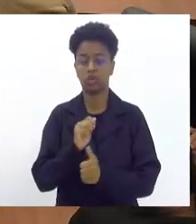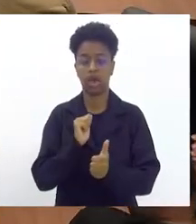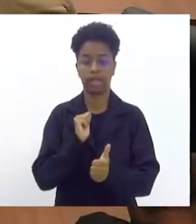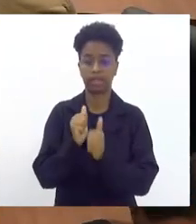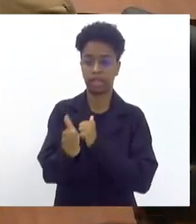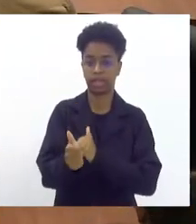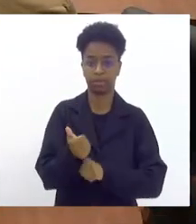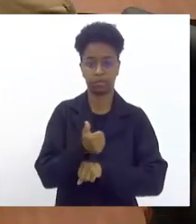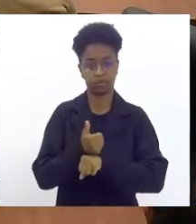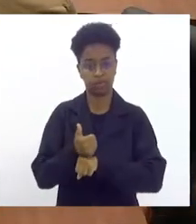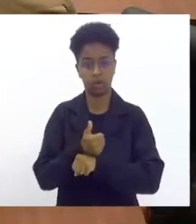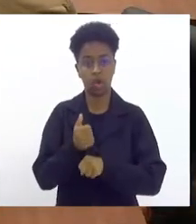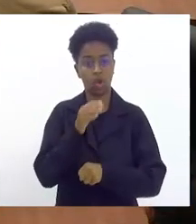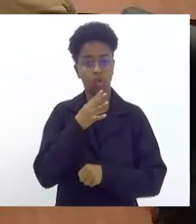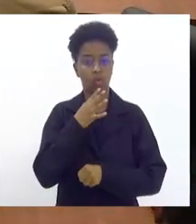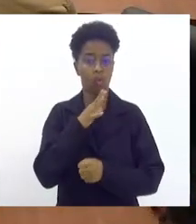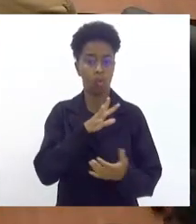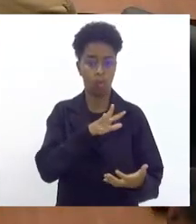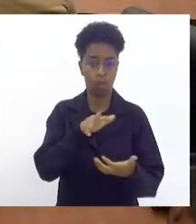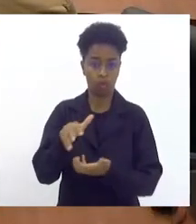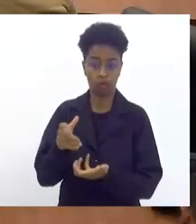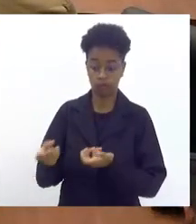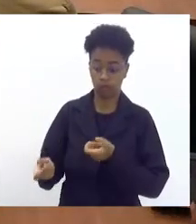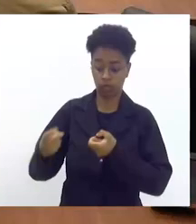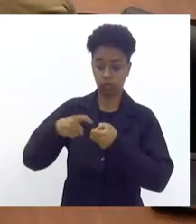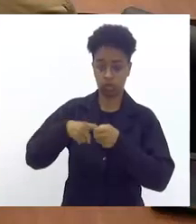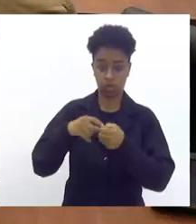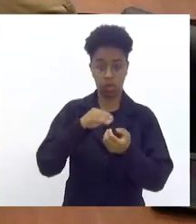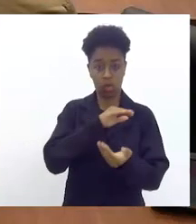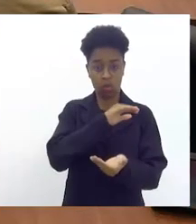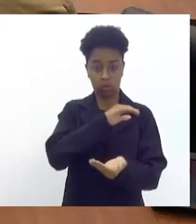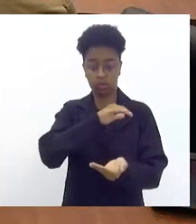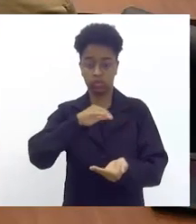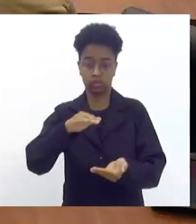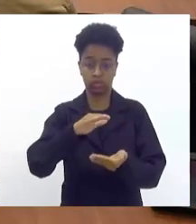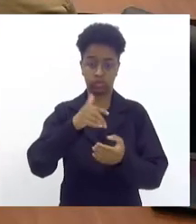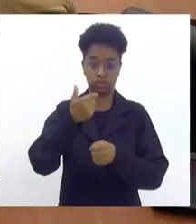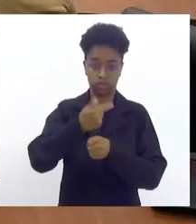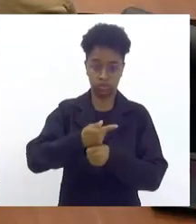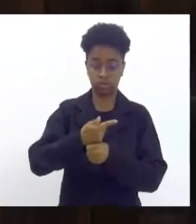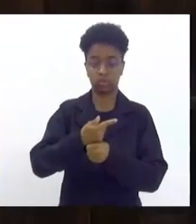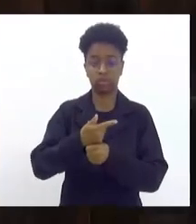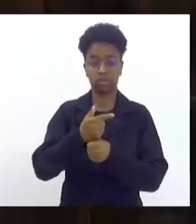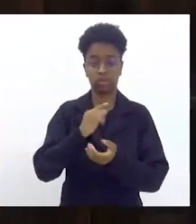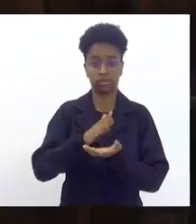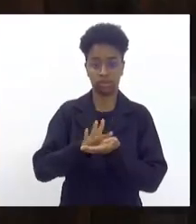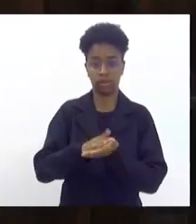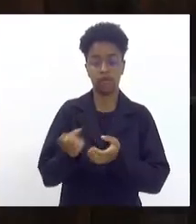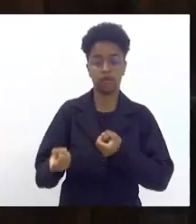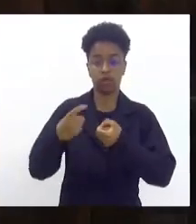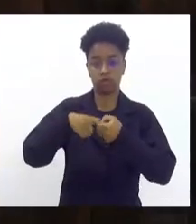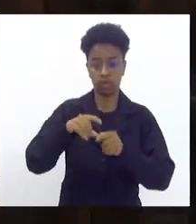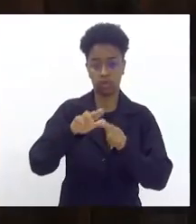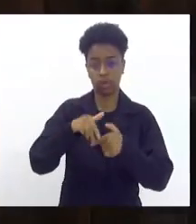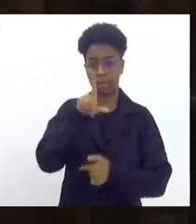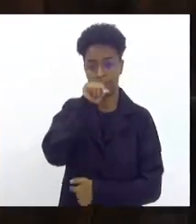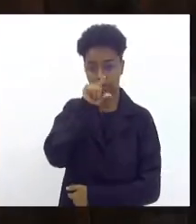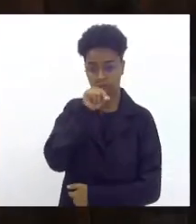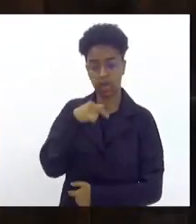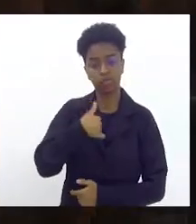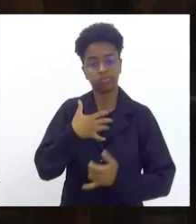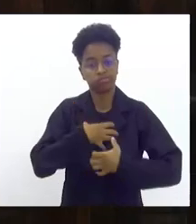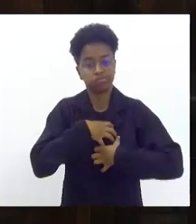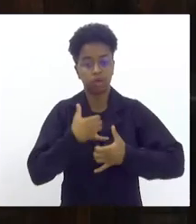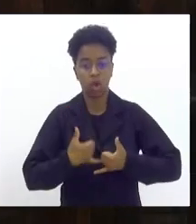e voltou para aquela quadra de escola de samba e se tornou diretor dela, que foi a Beja Flor de Nilópolis, que eu tenho muito orgulho.